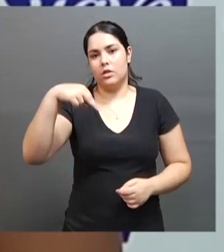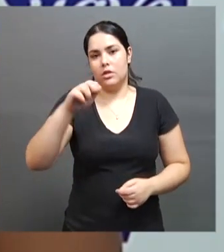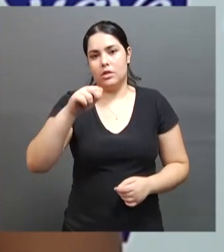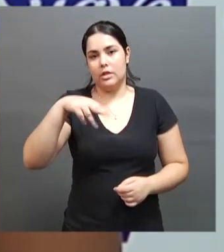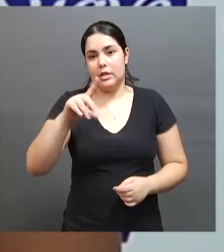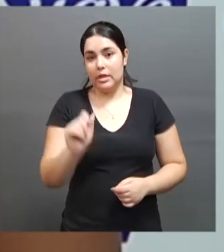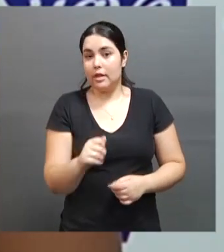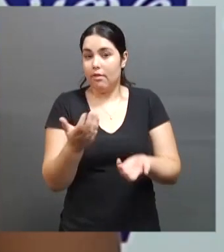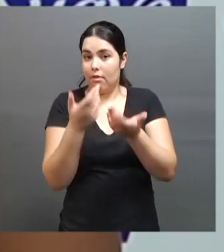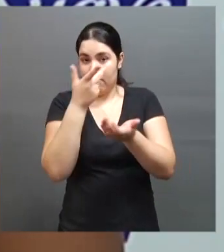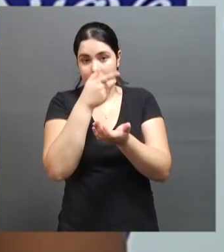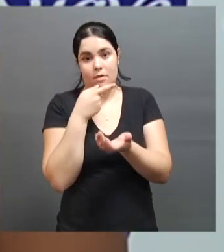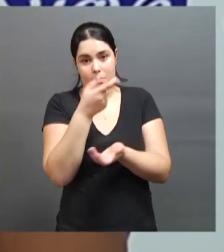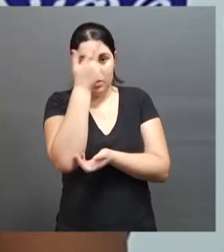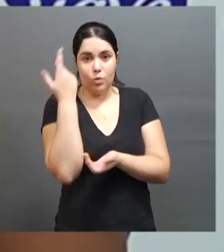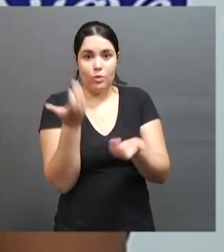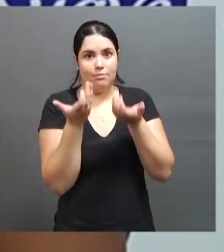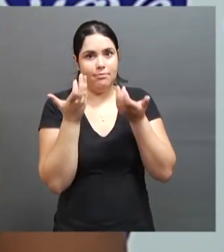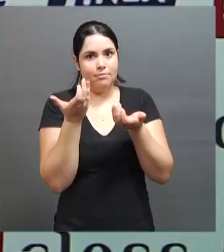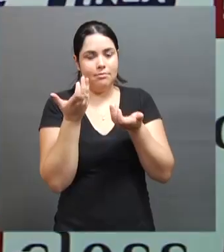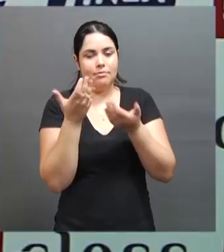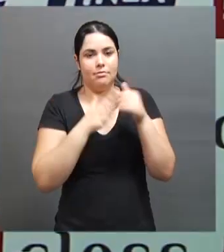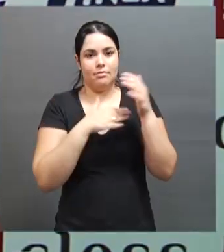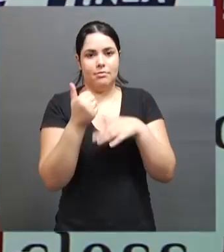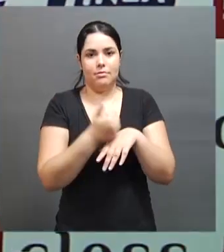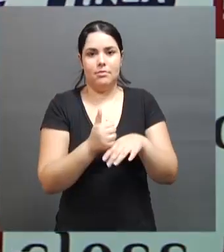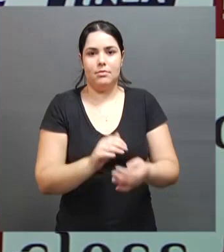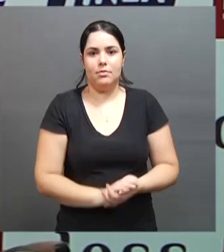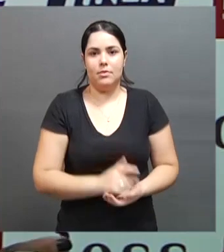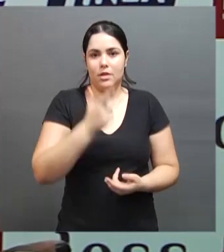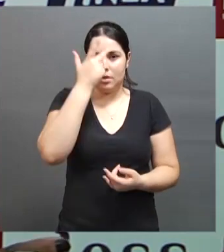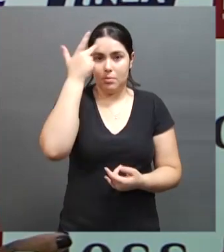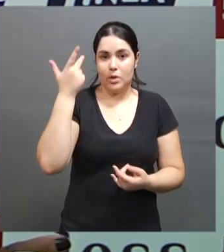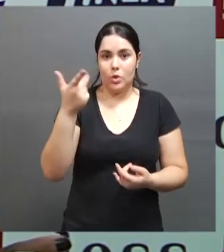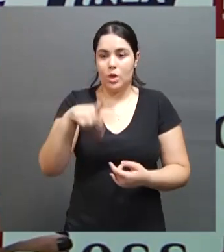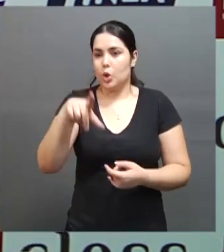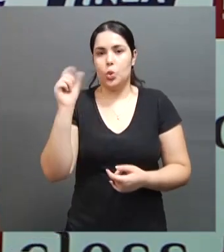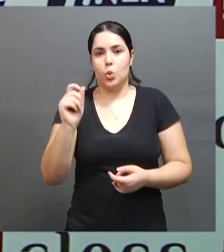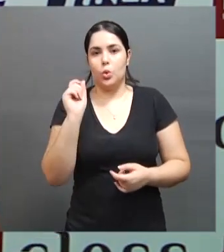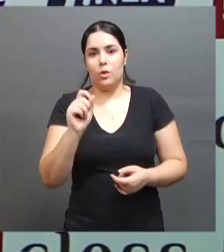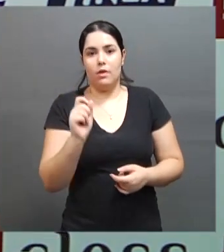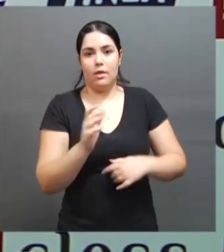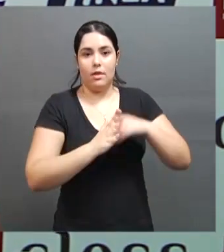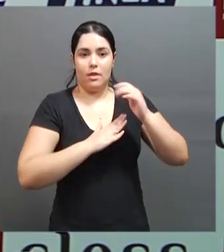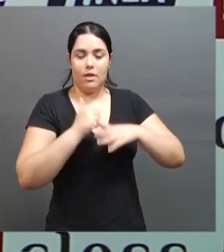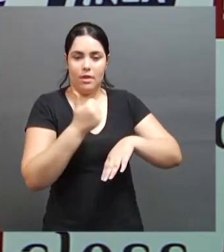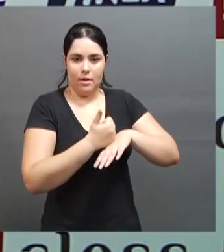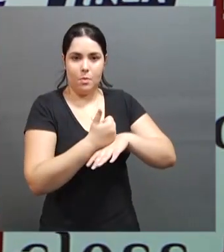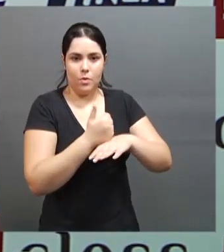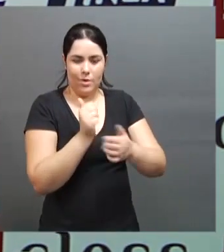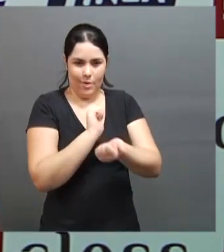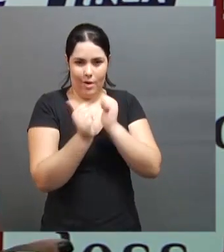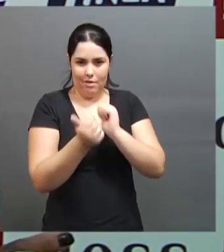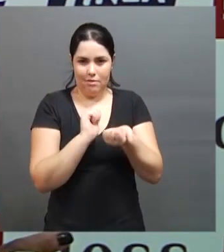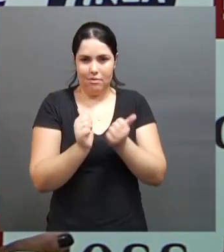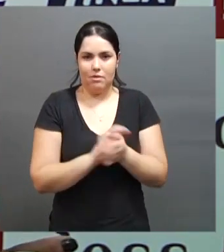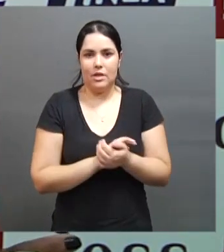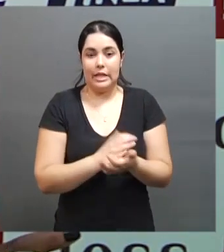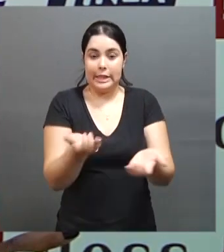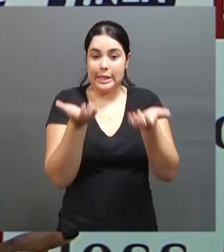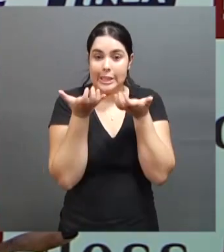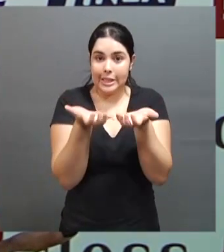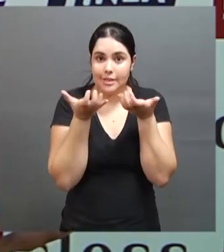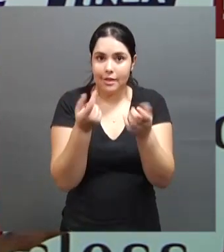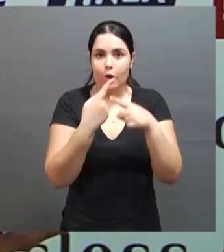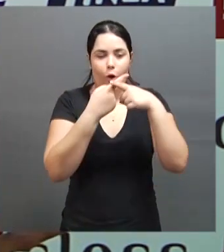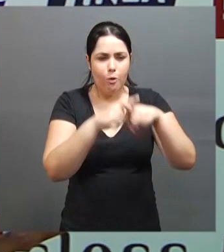mensagem para quem quer ser um atleta profissional. Quem decide ser atleta de alto rendimento, quem decide estar nessa vida de